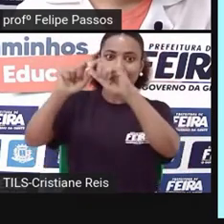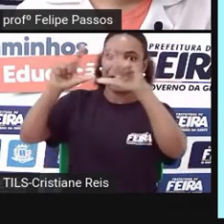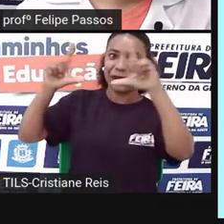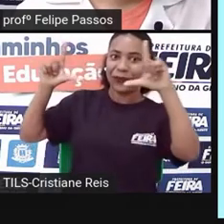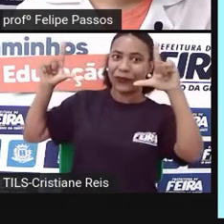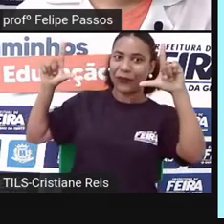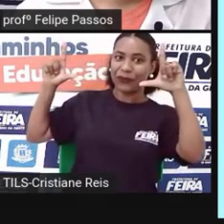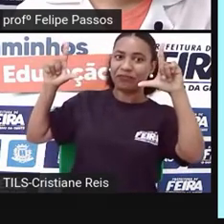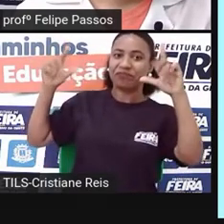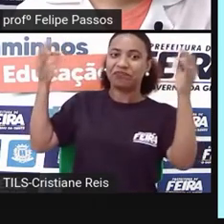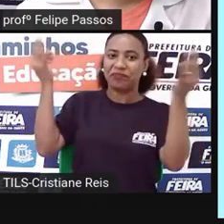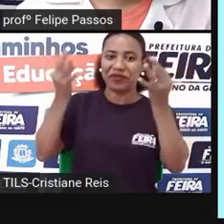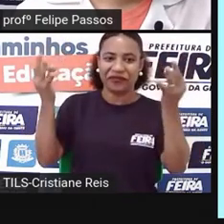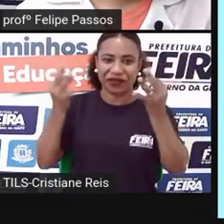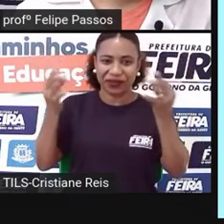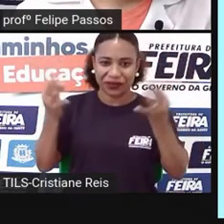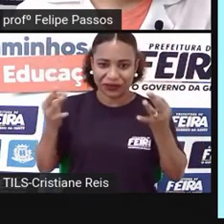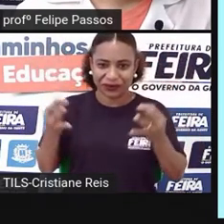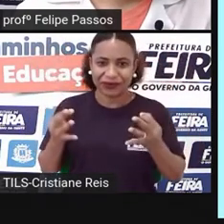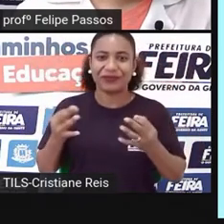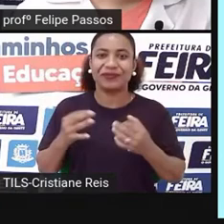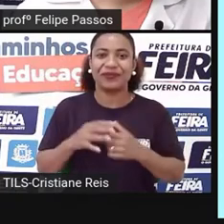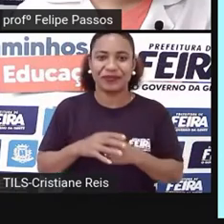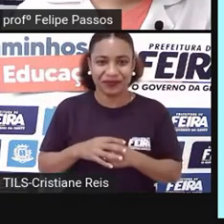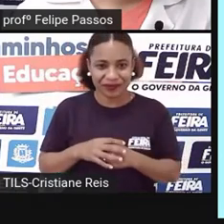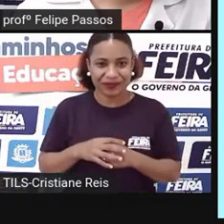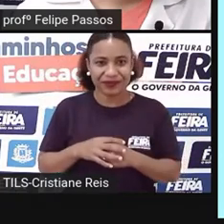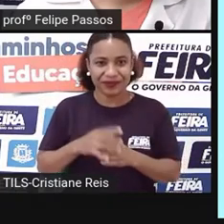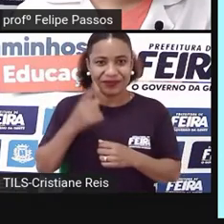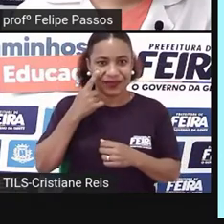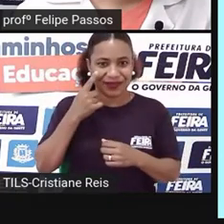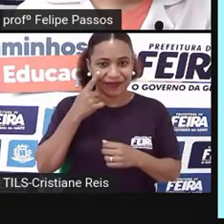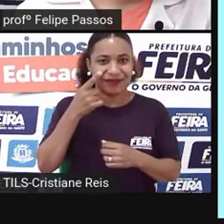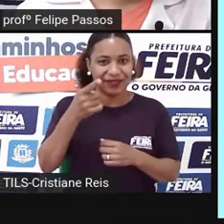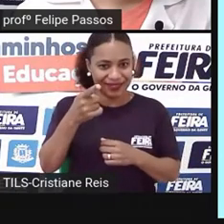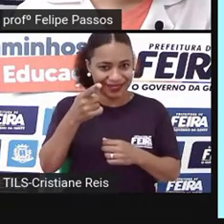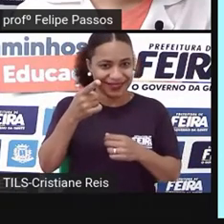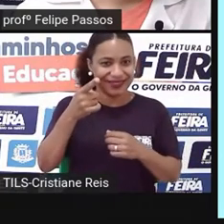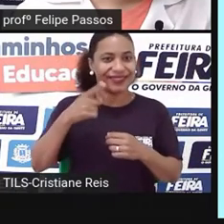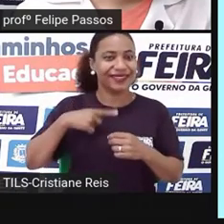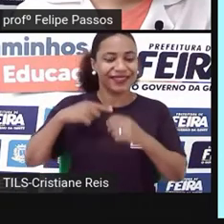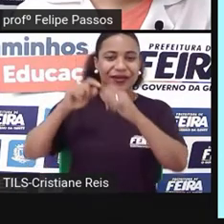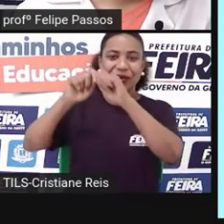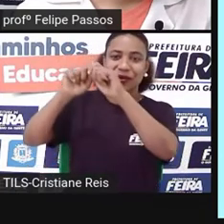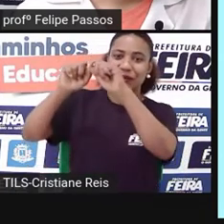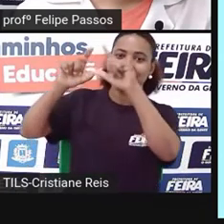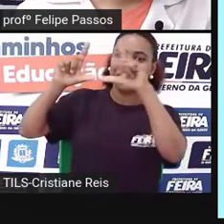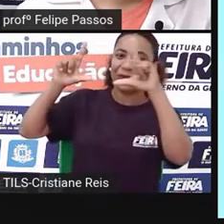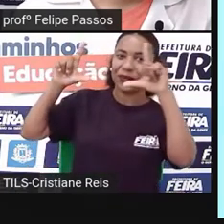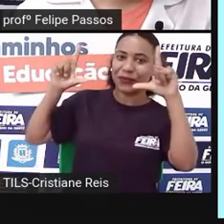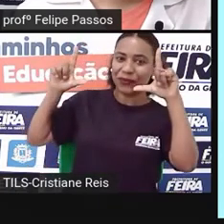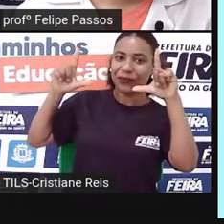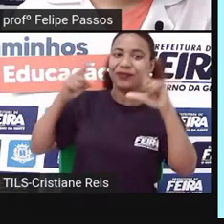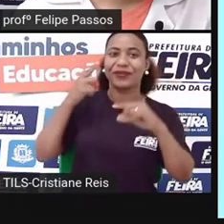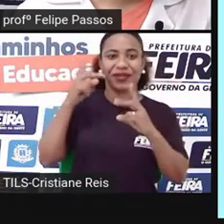aspectos. O ISO não está muito alto porque eu não queria que granulasse muito, o mesmo é nessa outra fotografia,